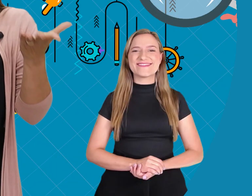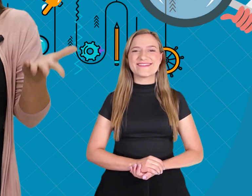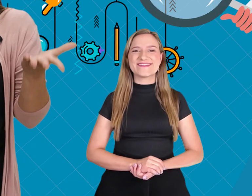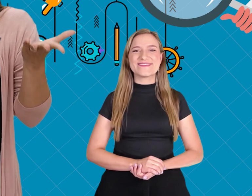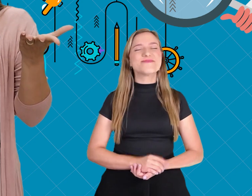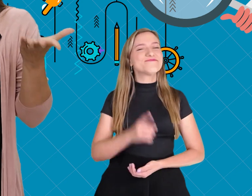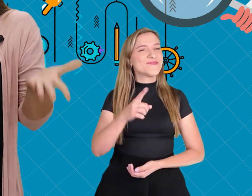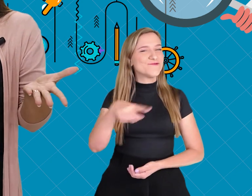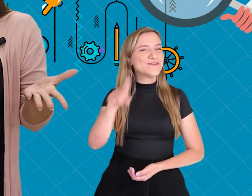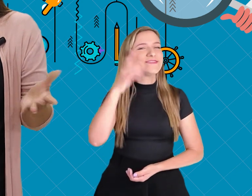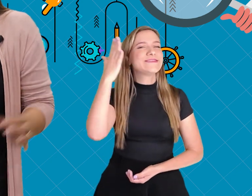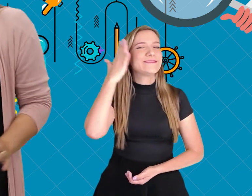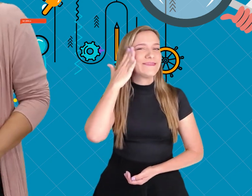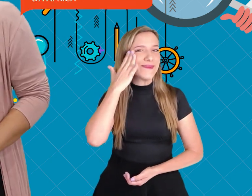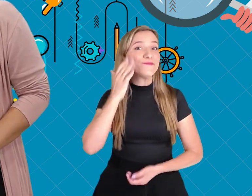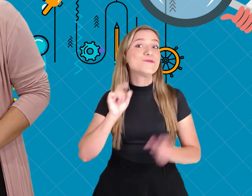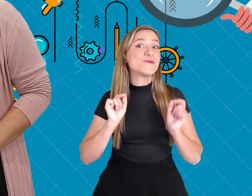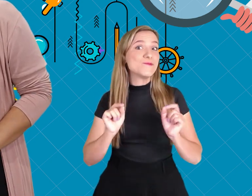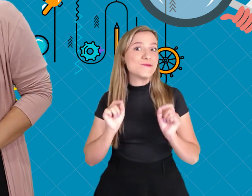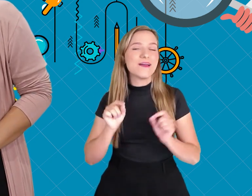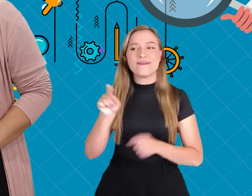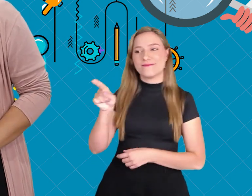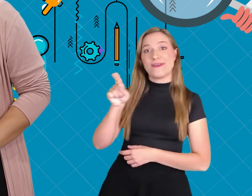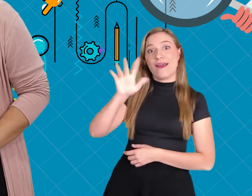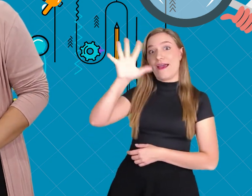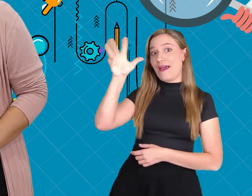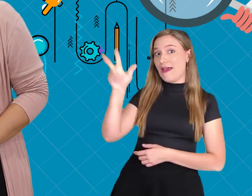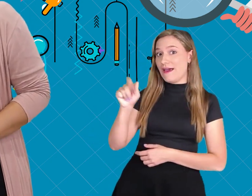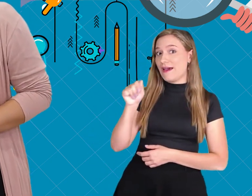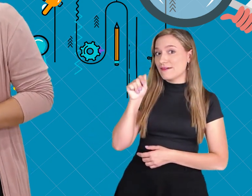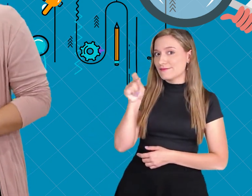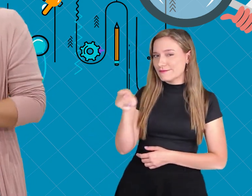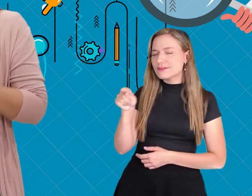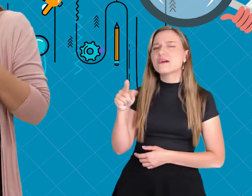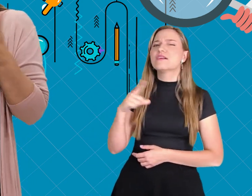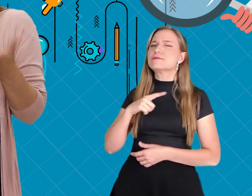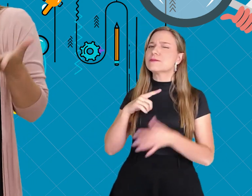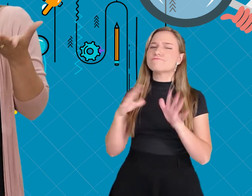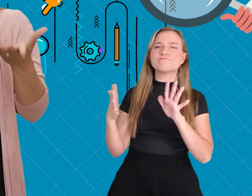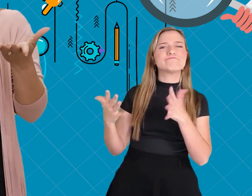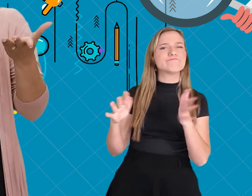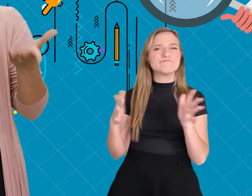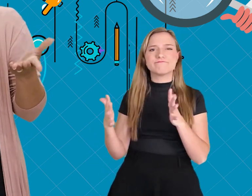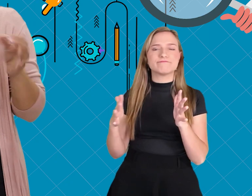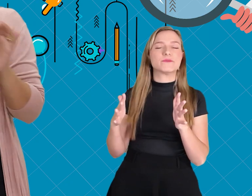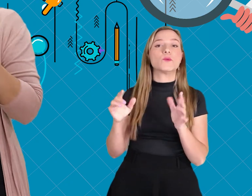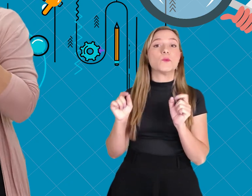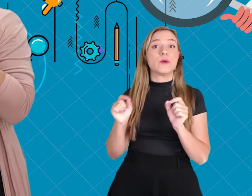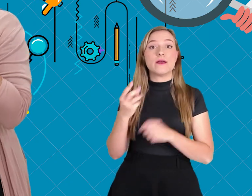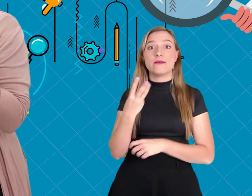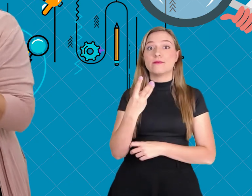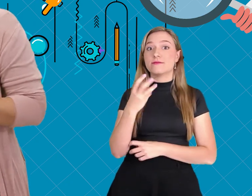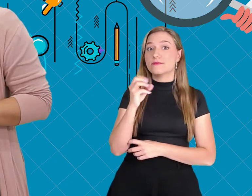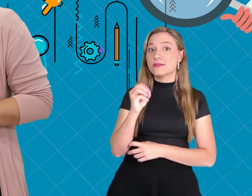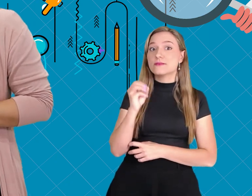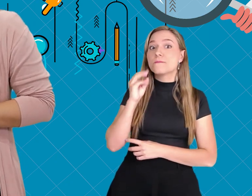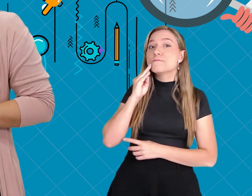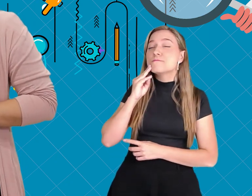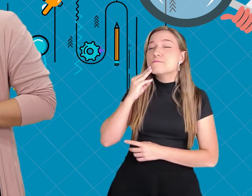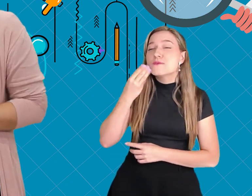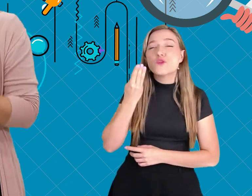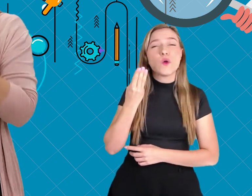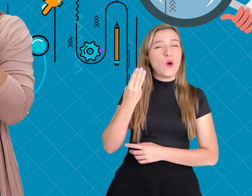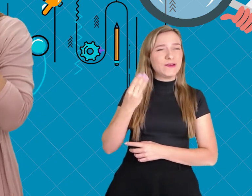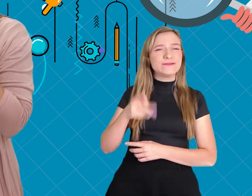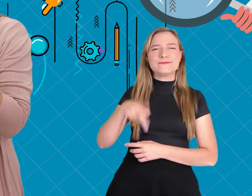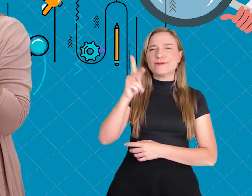Vocês sabiam que o continente africano possui aproximadamente cerca de 30 milhões